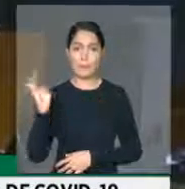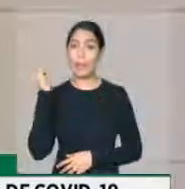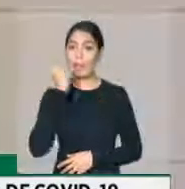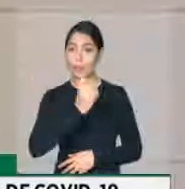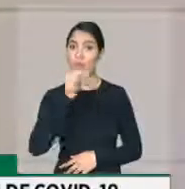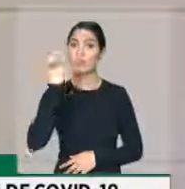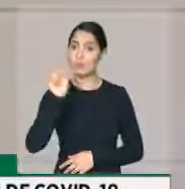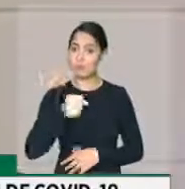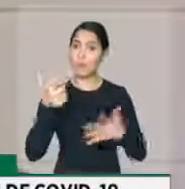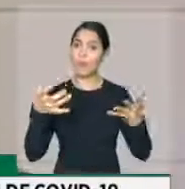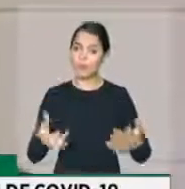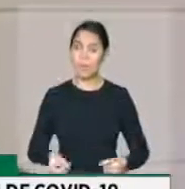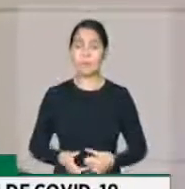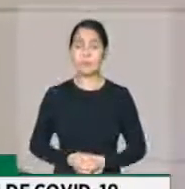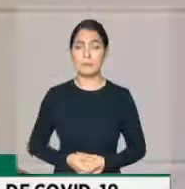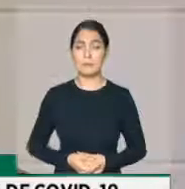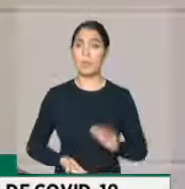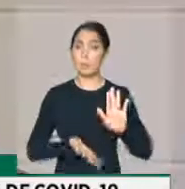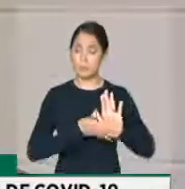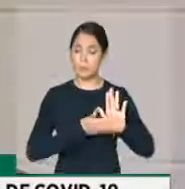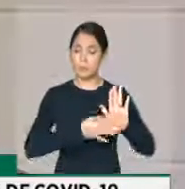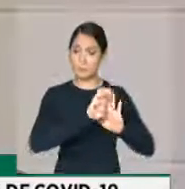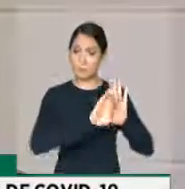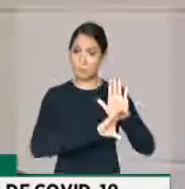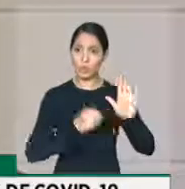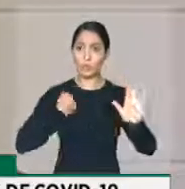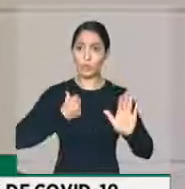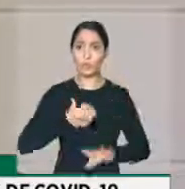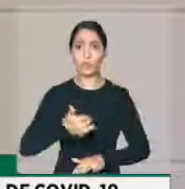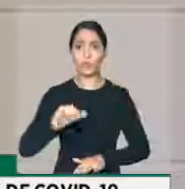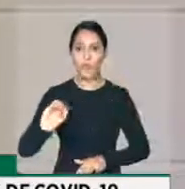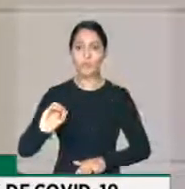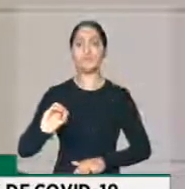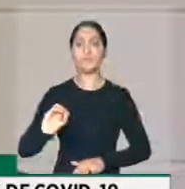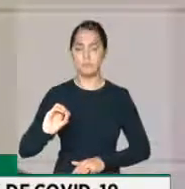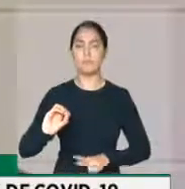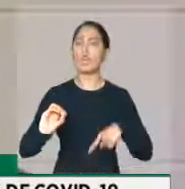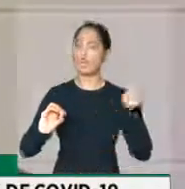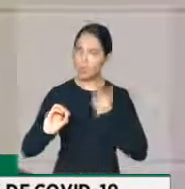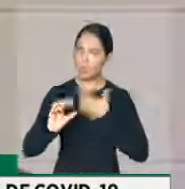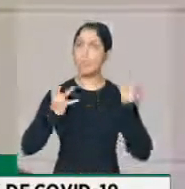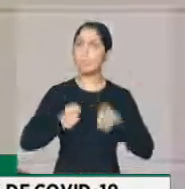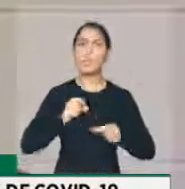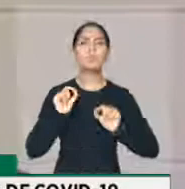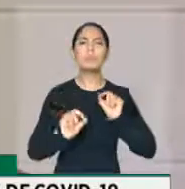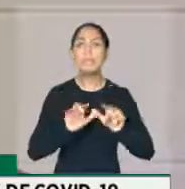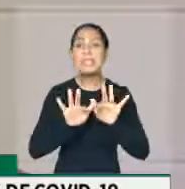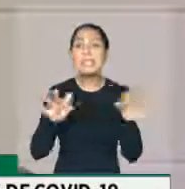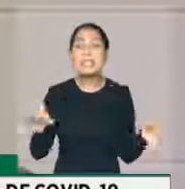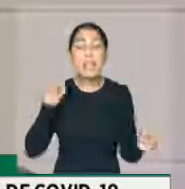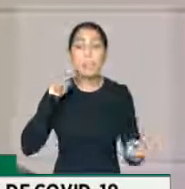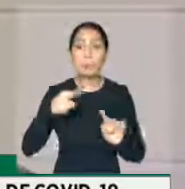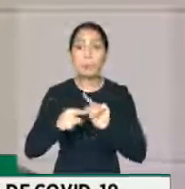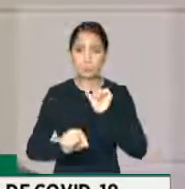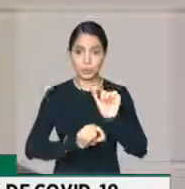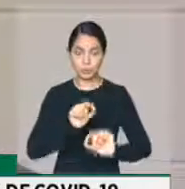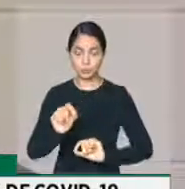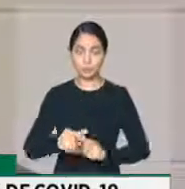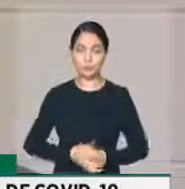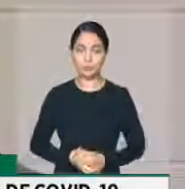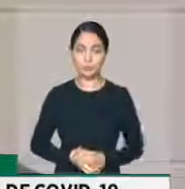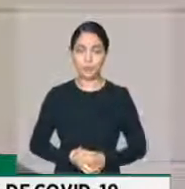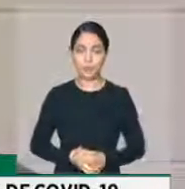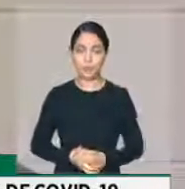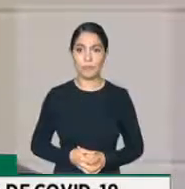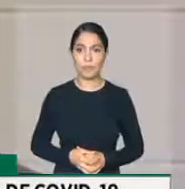favor da PEC 10. Nós votaremos a favor dessa PEC por uma razão muito simples, presidente. O risco que se